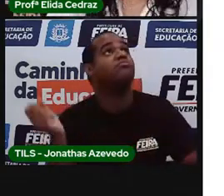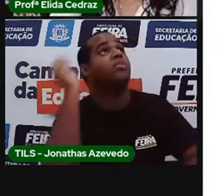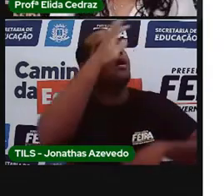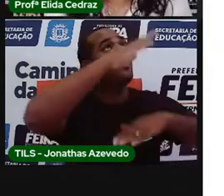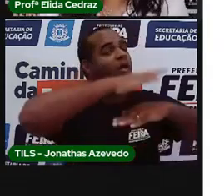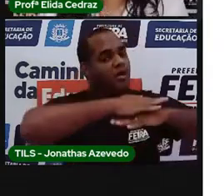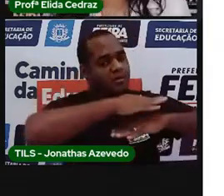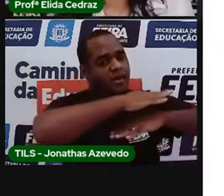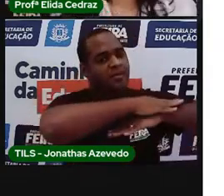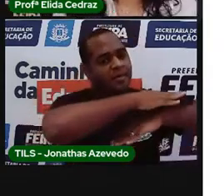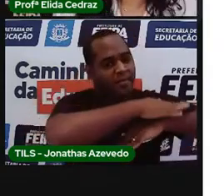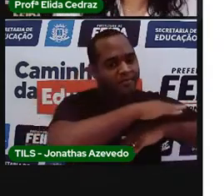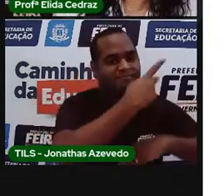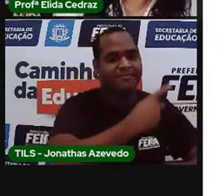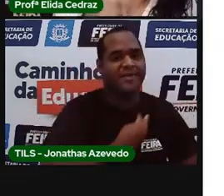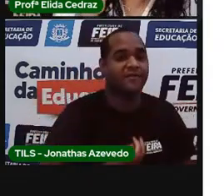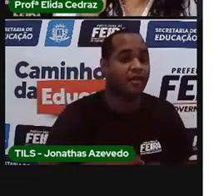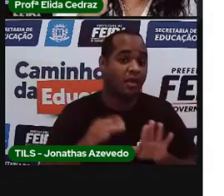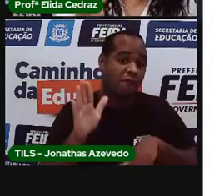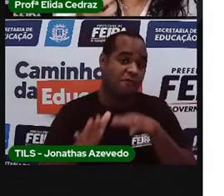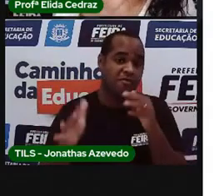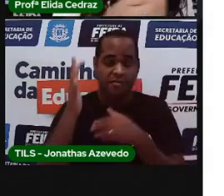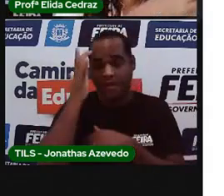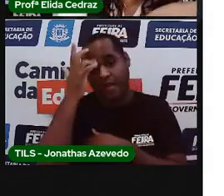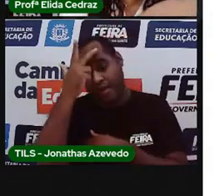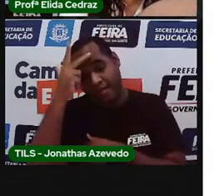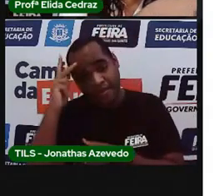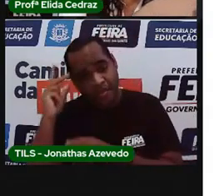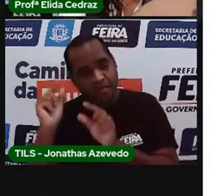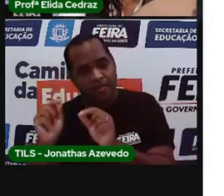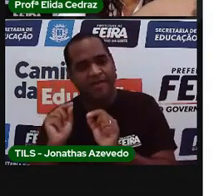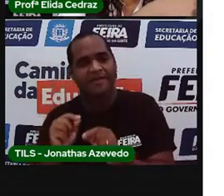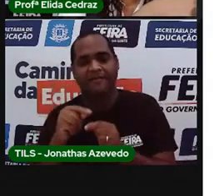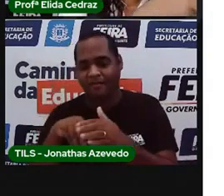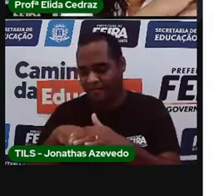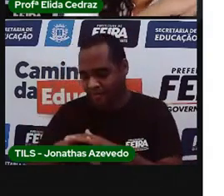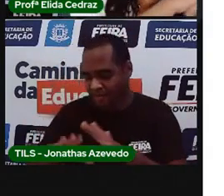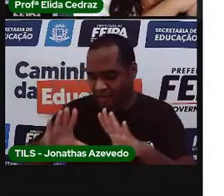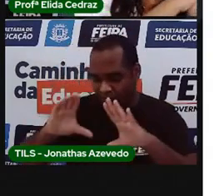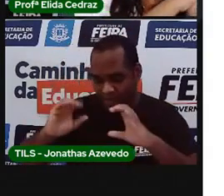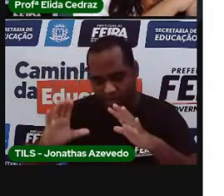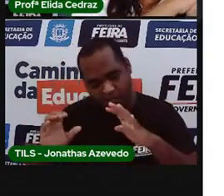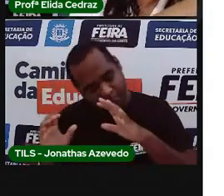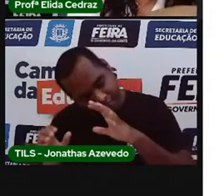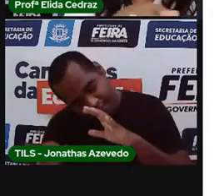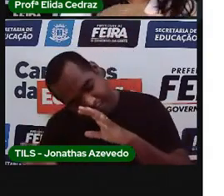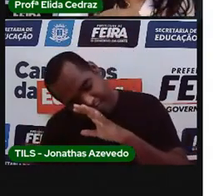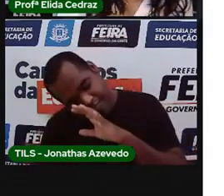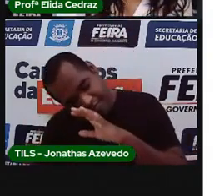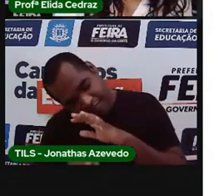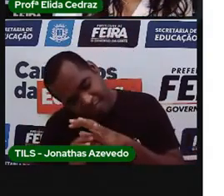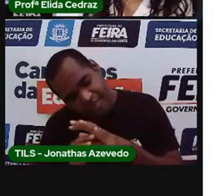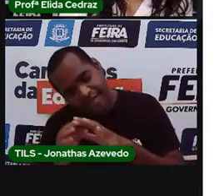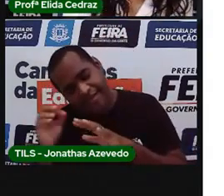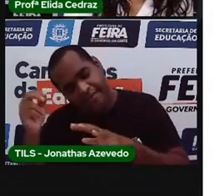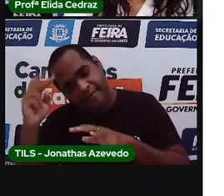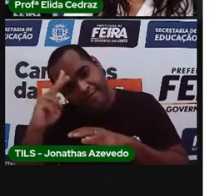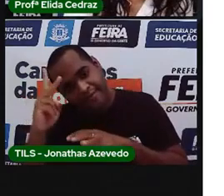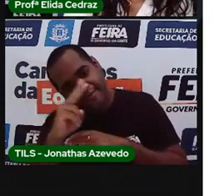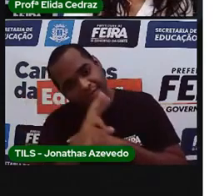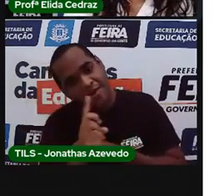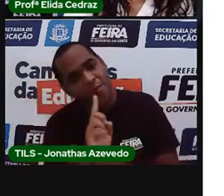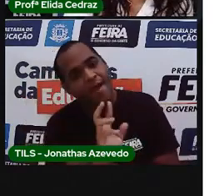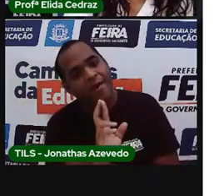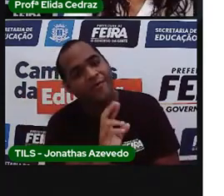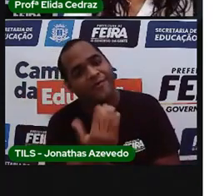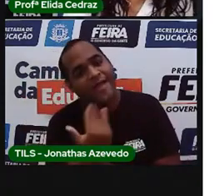né? Tem gente que acha que tirando o dente. Botando embaixo do travesseiro e dormindo. A fada do dente vai botar um real